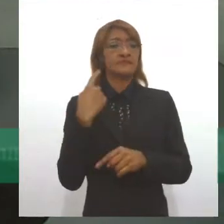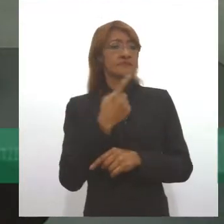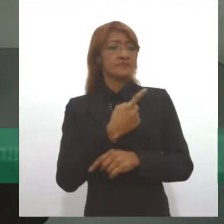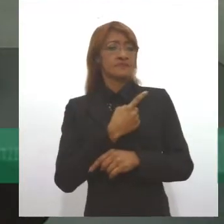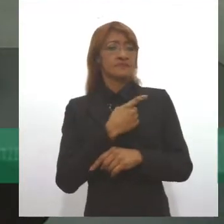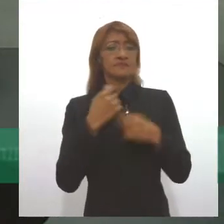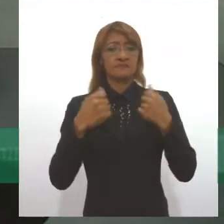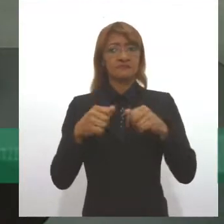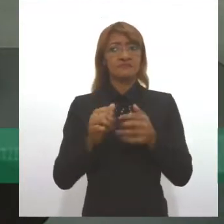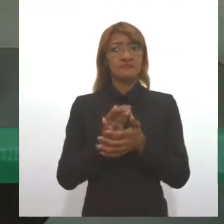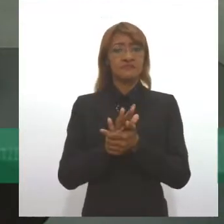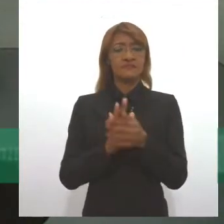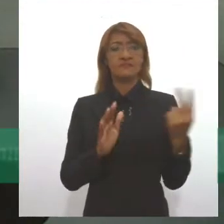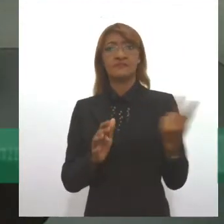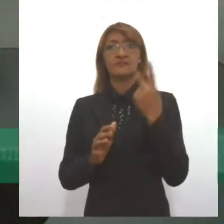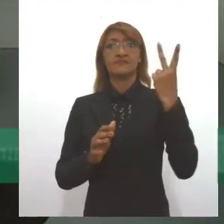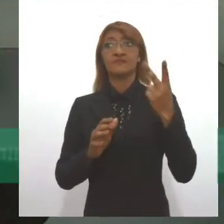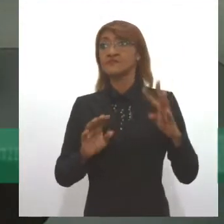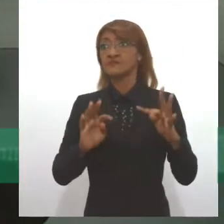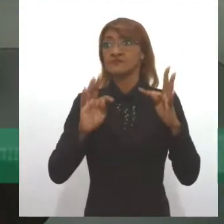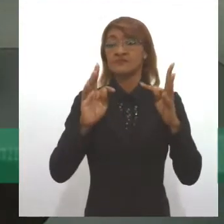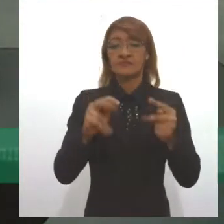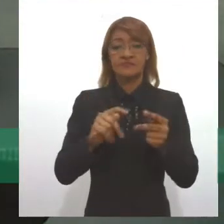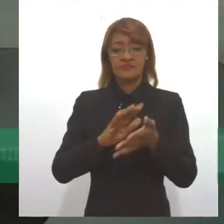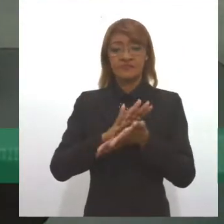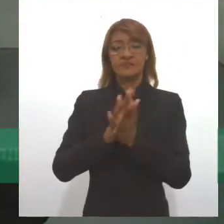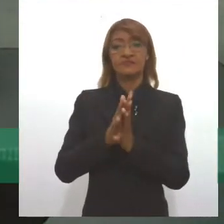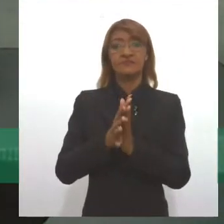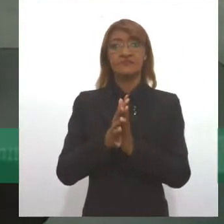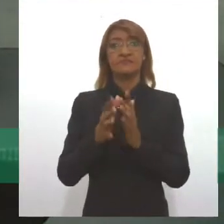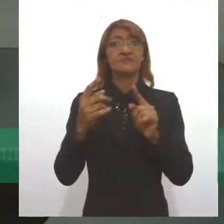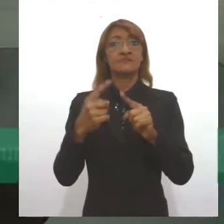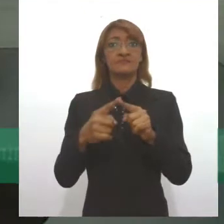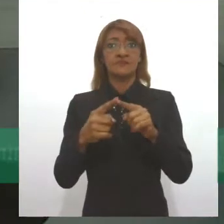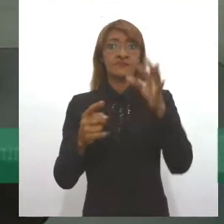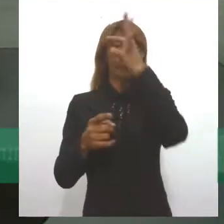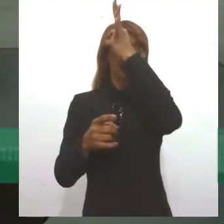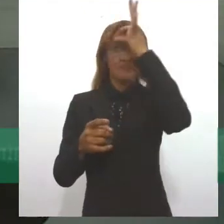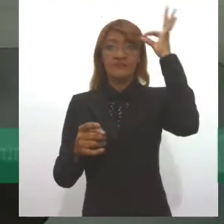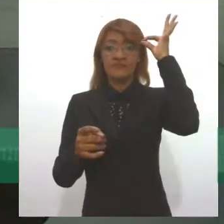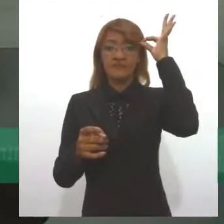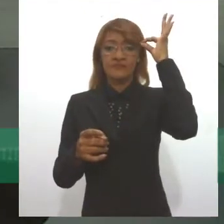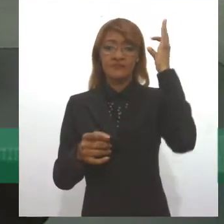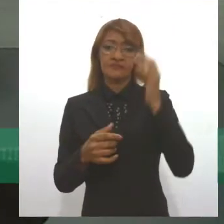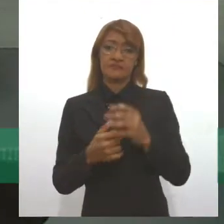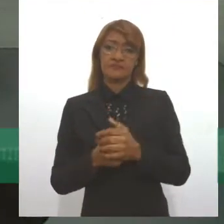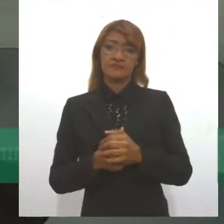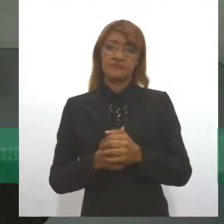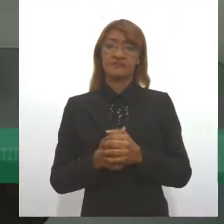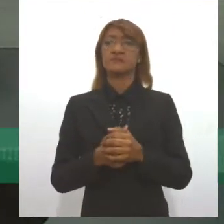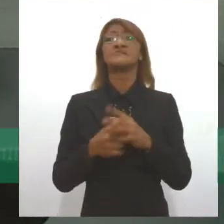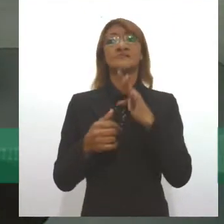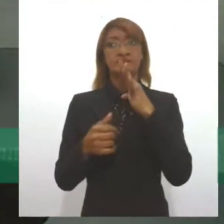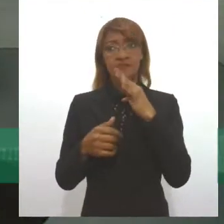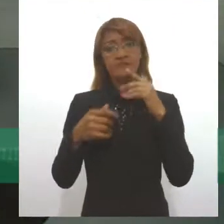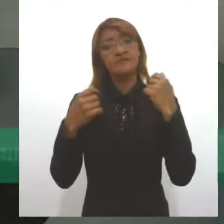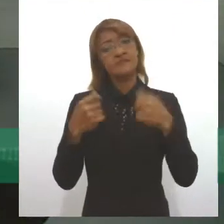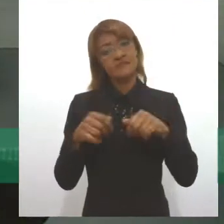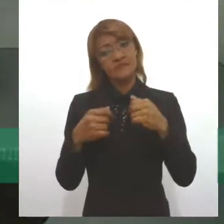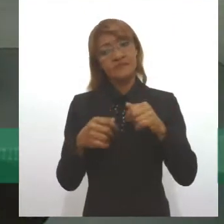Aliás, todo preconceito normalmente é fruto de um desconhecimento, de uma ignorância. Então, nós precisamos conhecer para compreender,